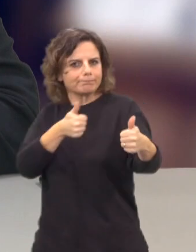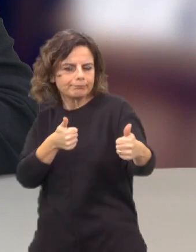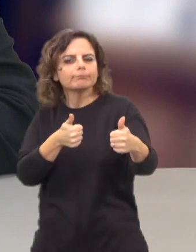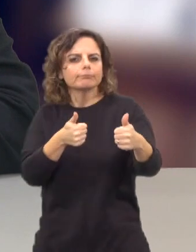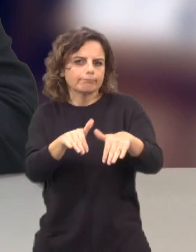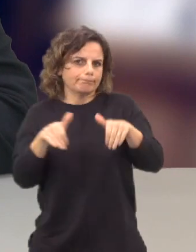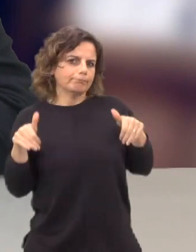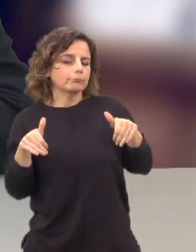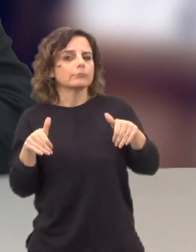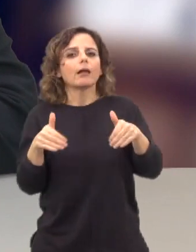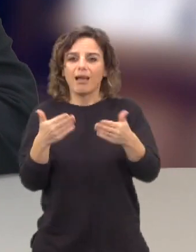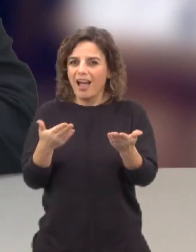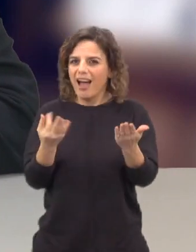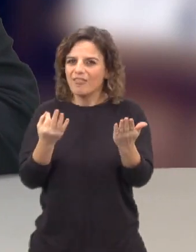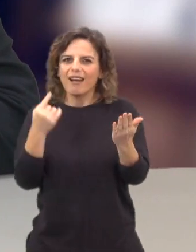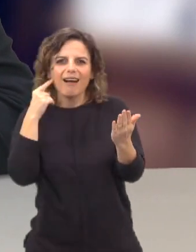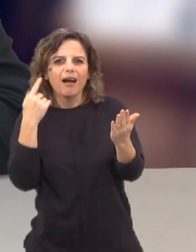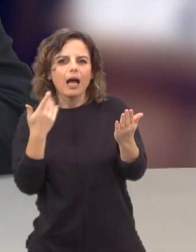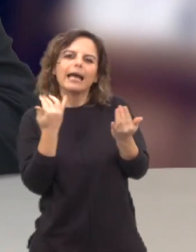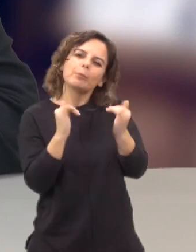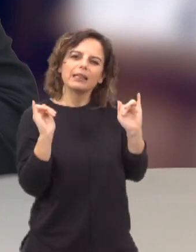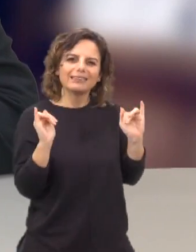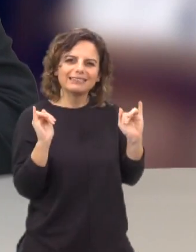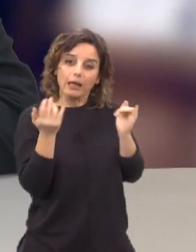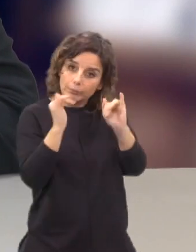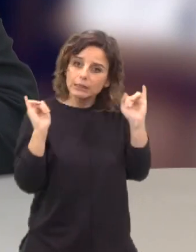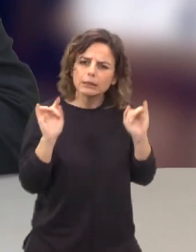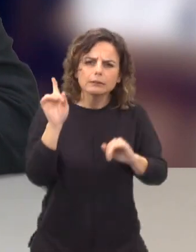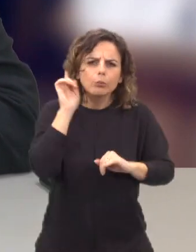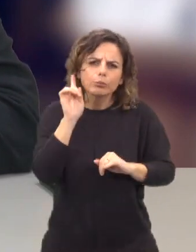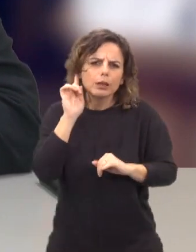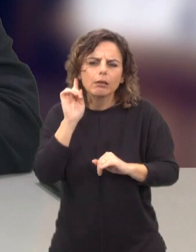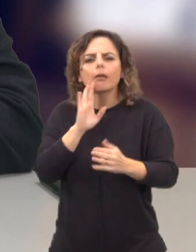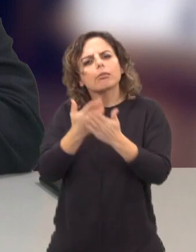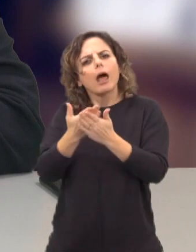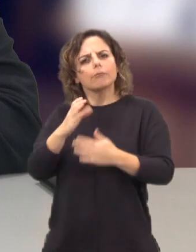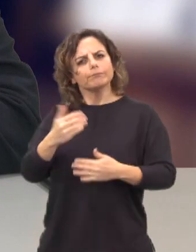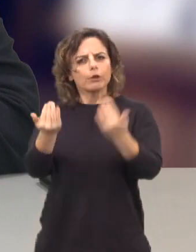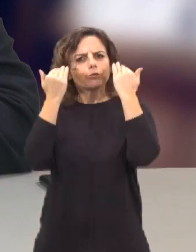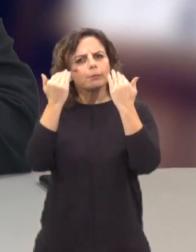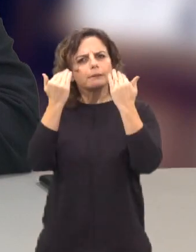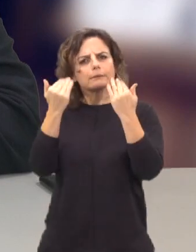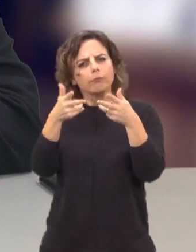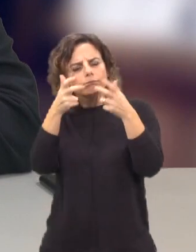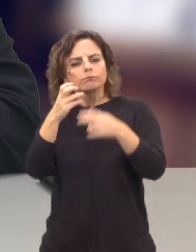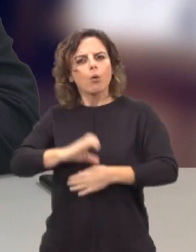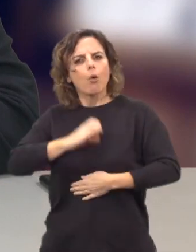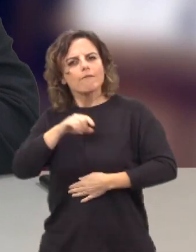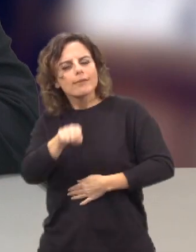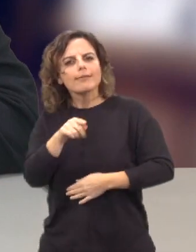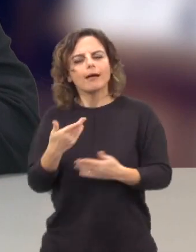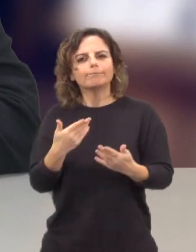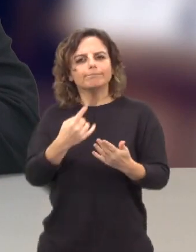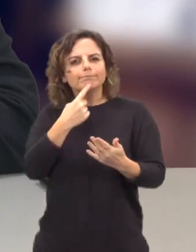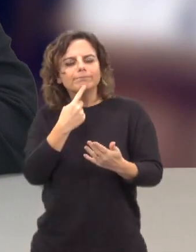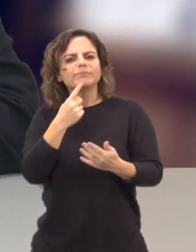independente. E ouvi aqui falar também em independência. Independência é importante para podermos confiar na informação que a recebermos, ver que ela não